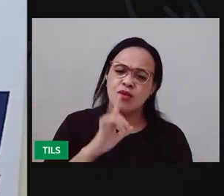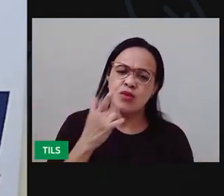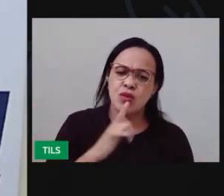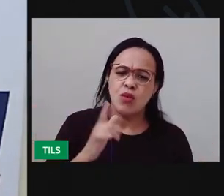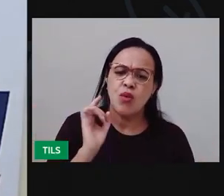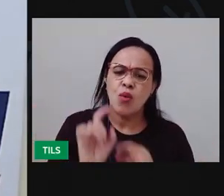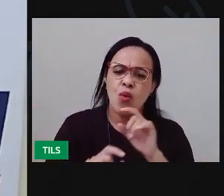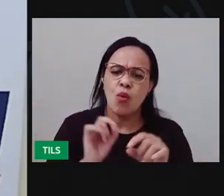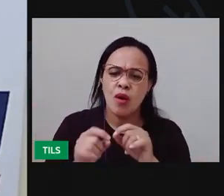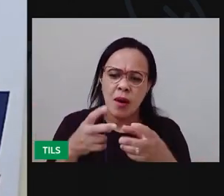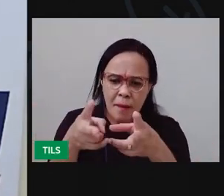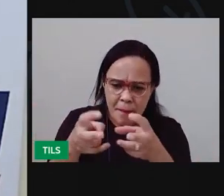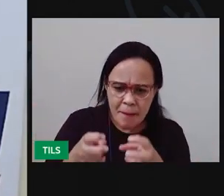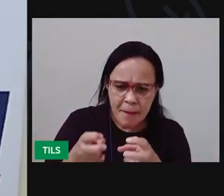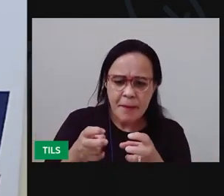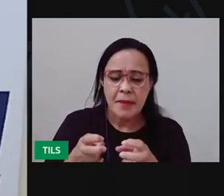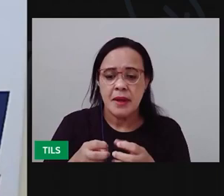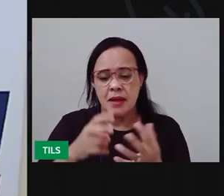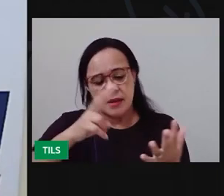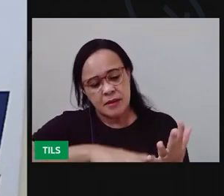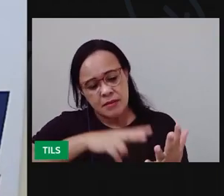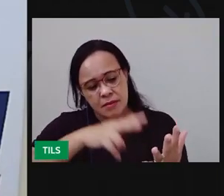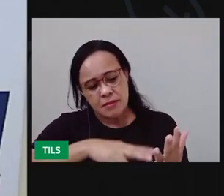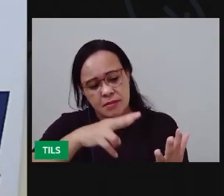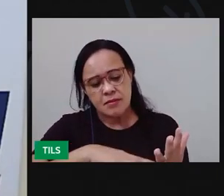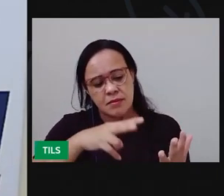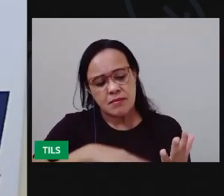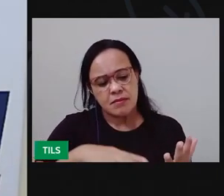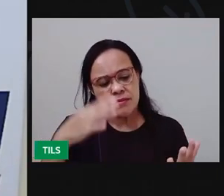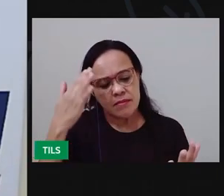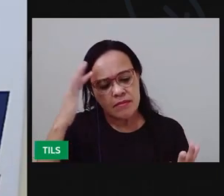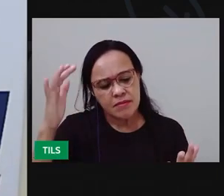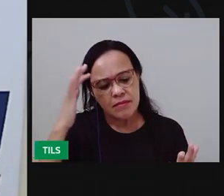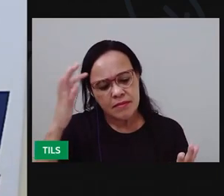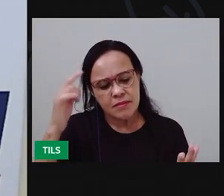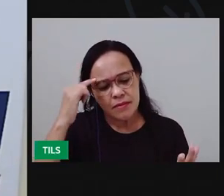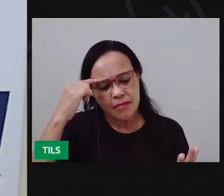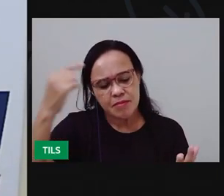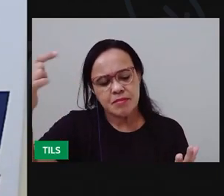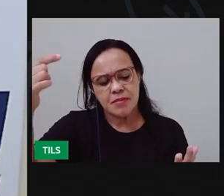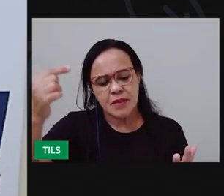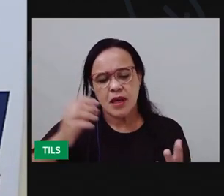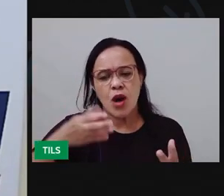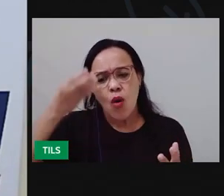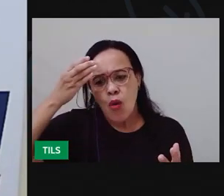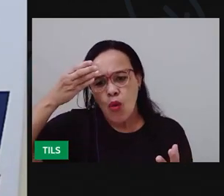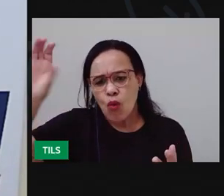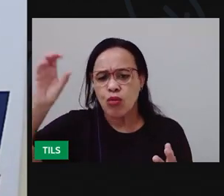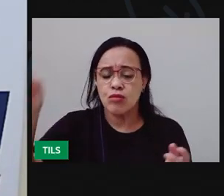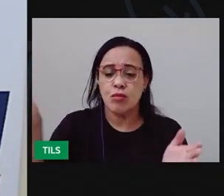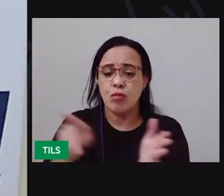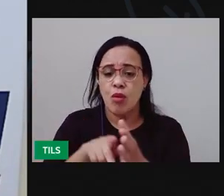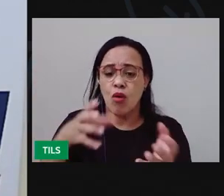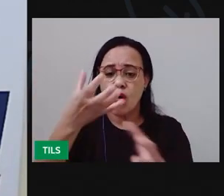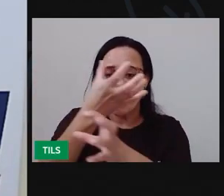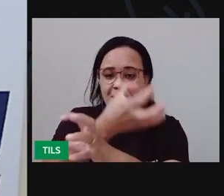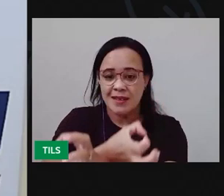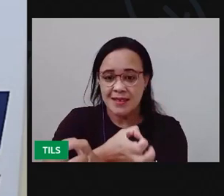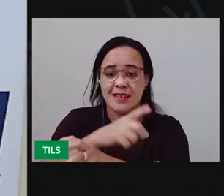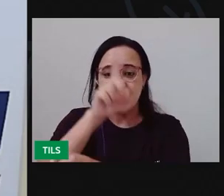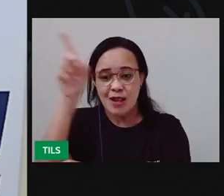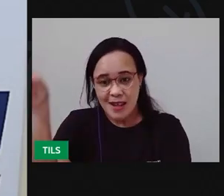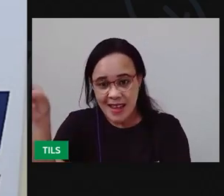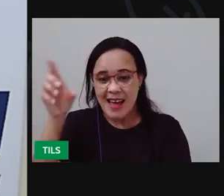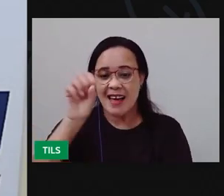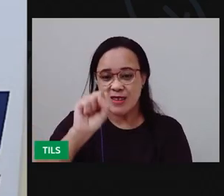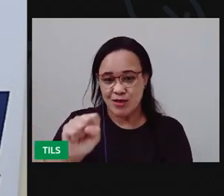Conseguiram perceber ali os elementos da cultura nordestina, do cotidiano dos nordestinos, que